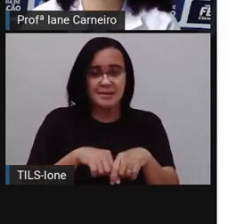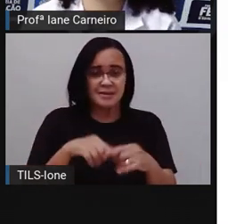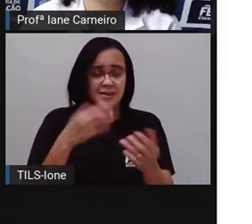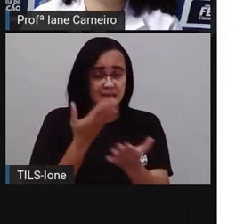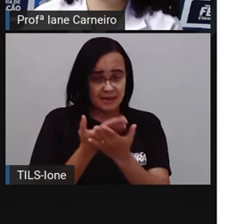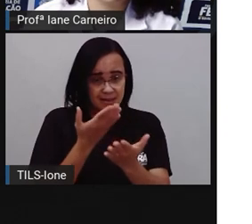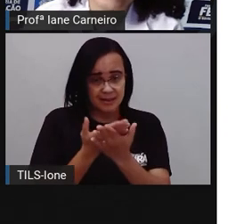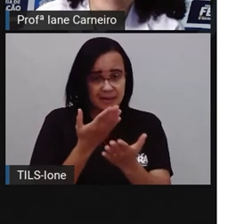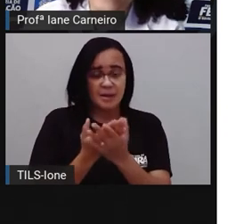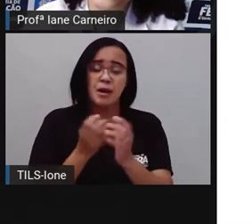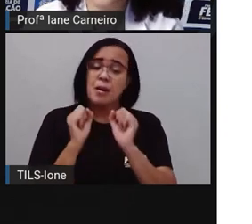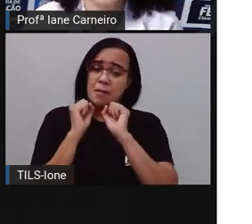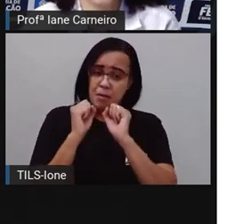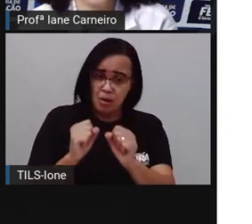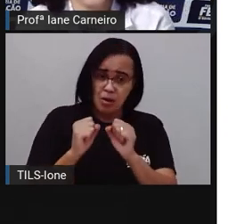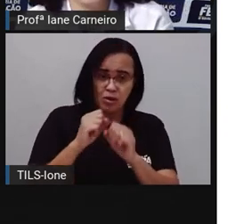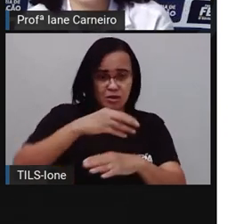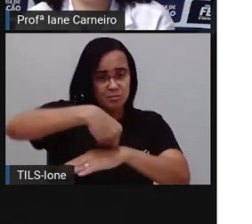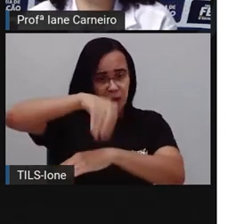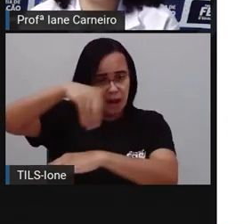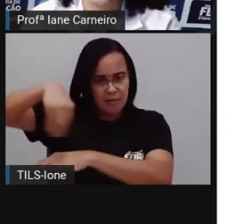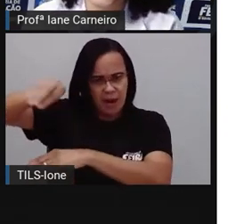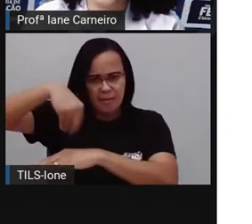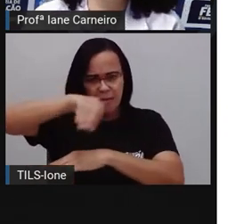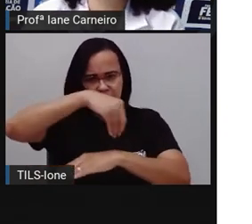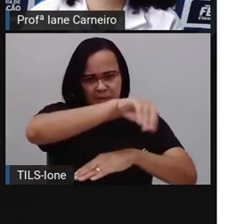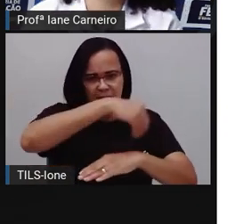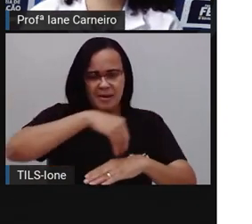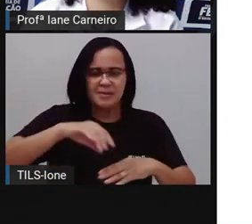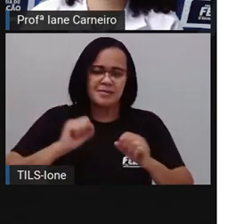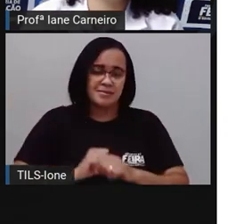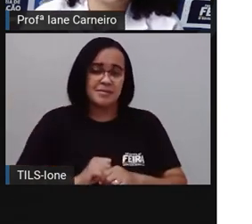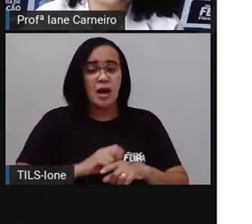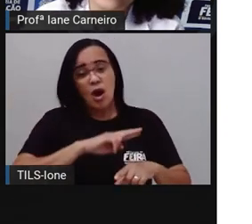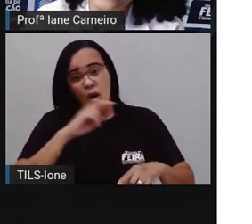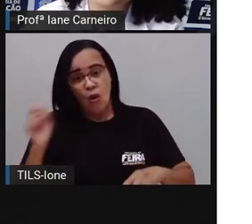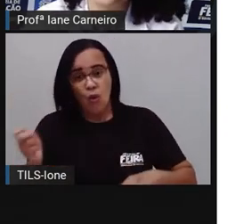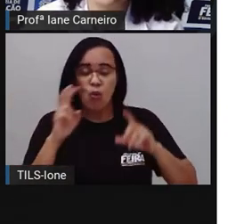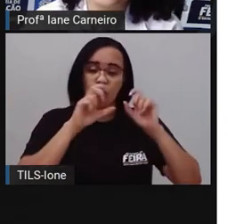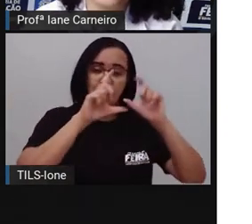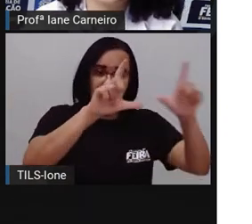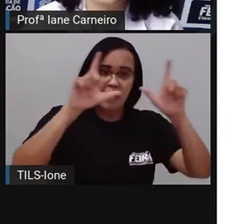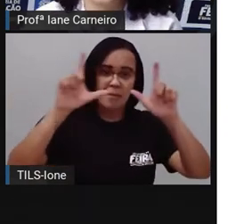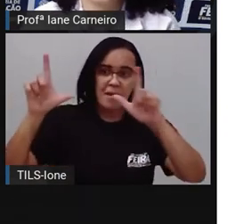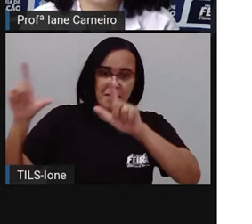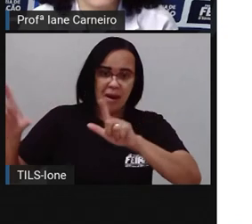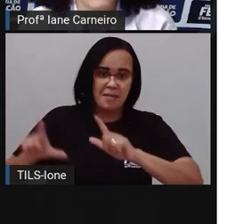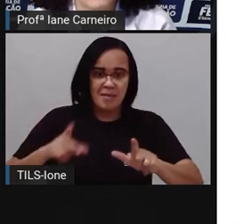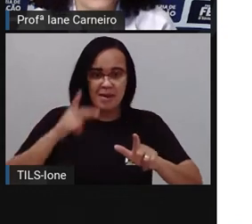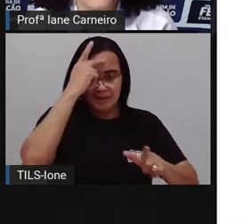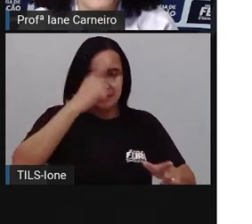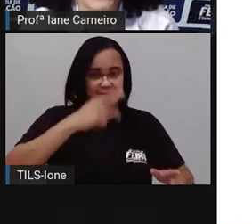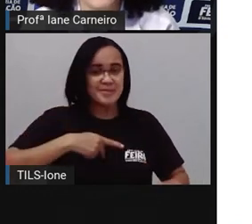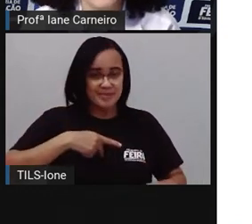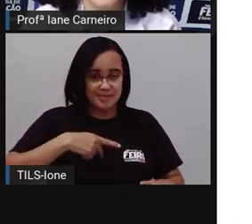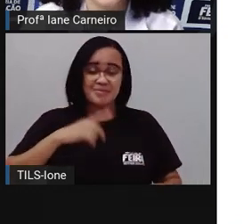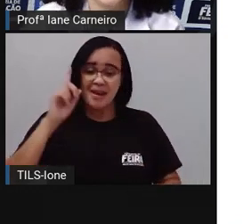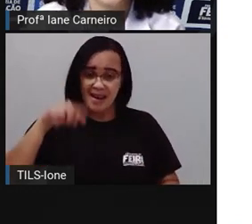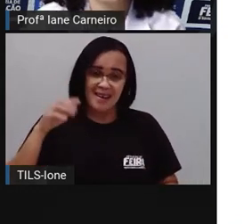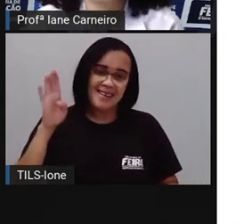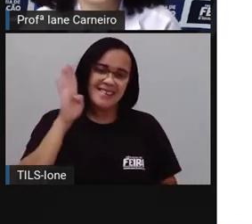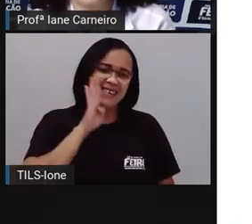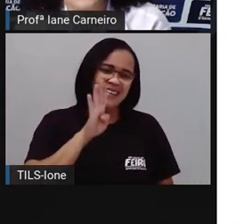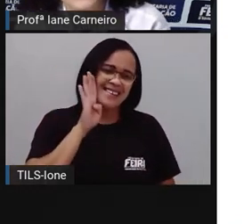podem compartilhar, né? Pede a própria, fazer uma exposição dos autorretratos, né? Acho que vai ser bem bacana pra vocês